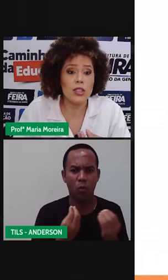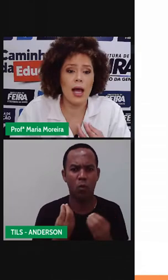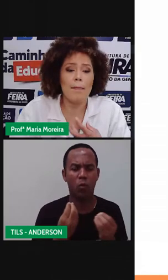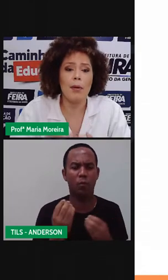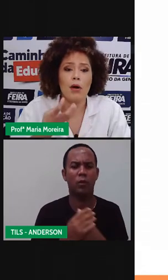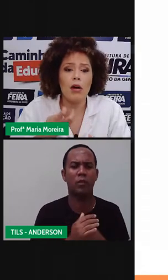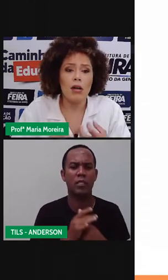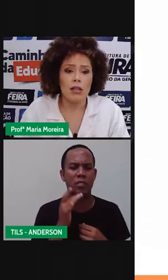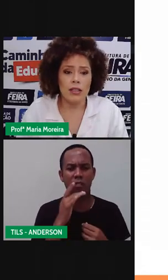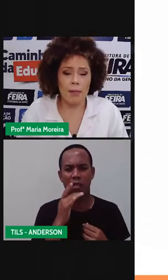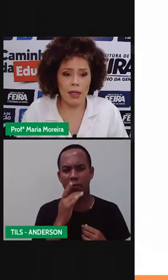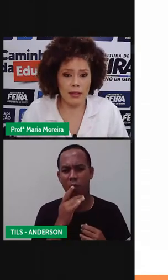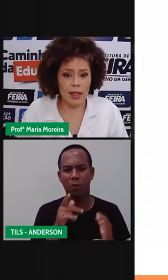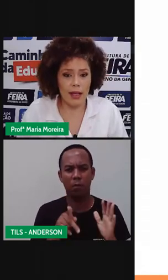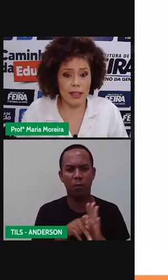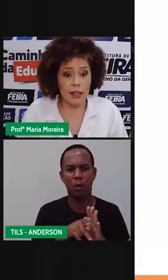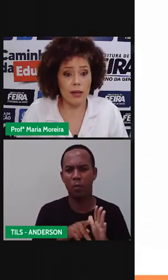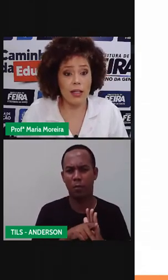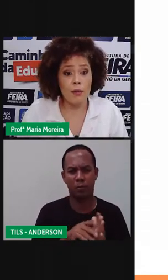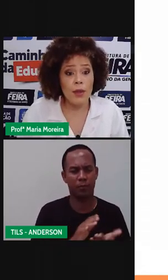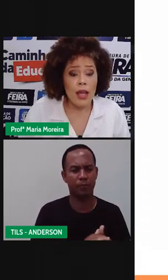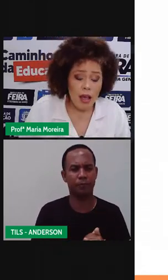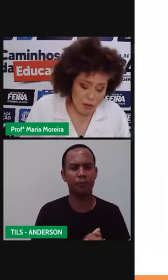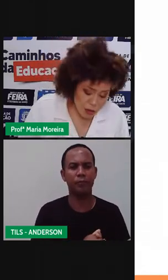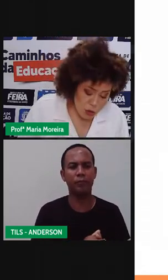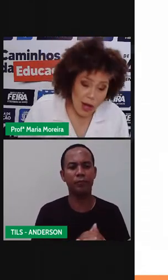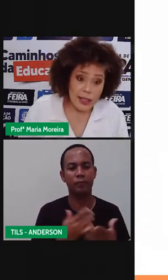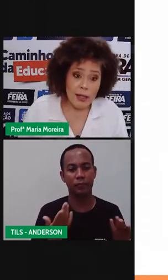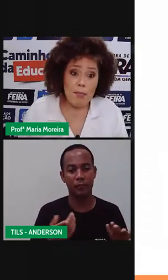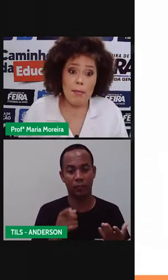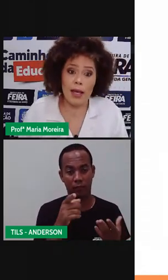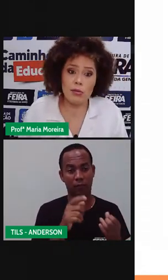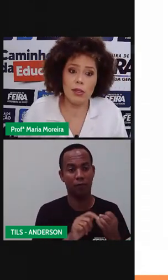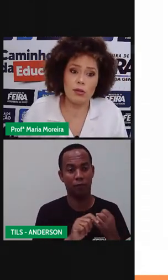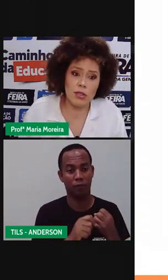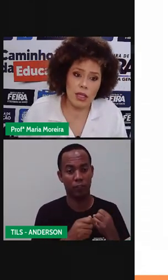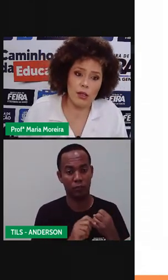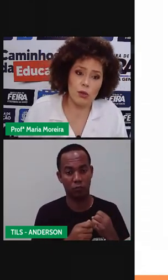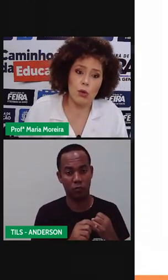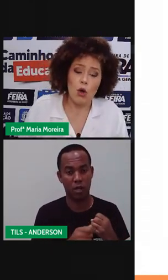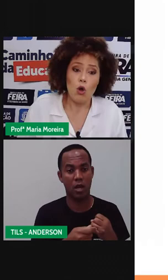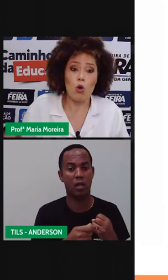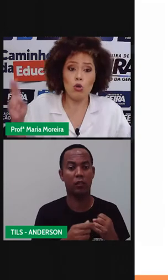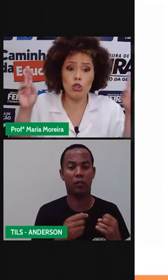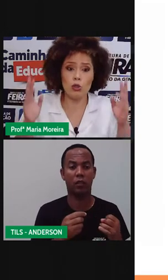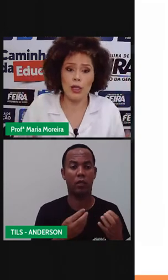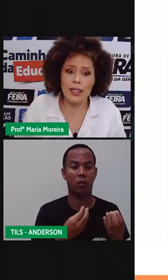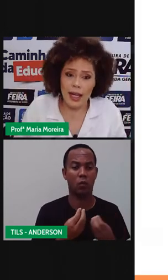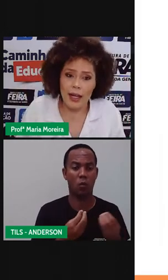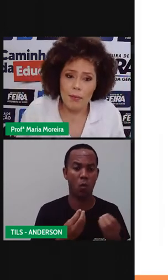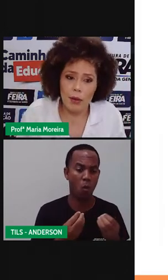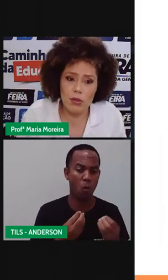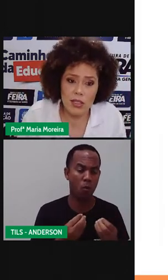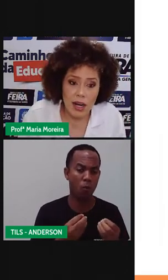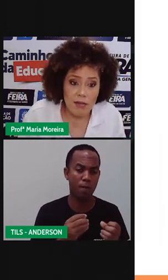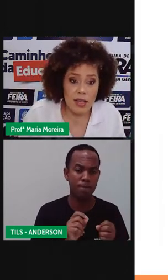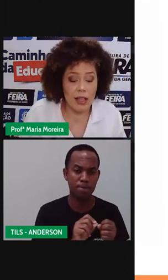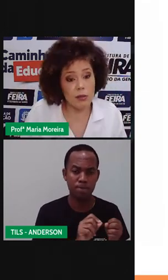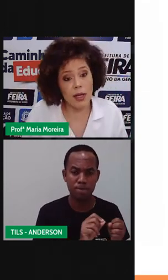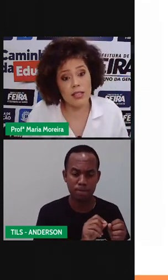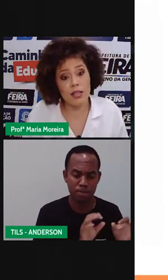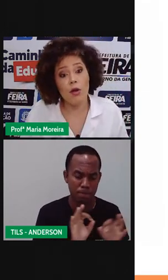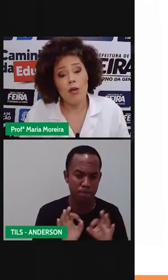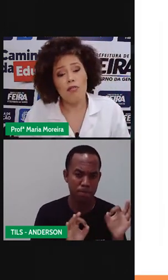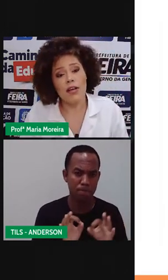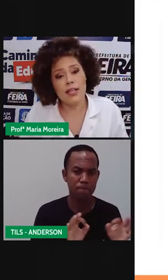o quê? O sabor da minha terra naquilo ali. E a feijoada, mesmo tendo sido construída pelos escravos